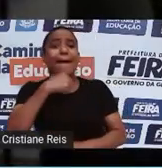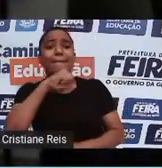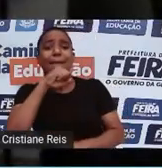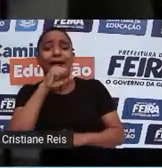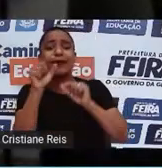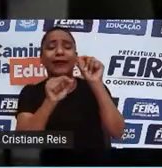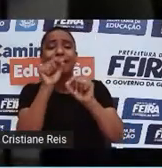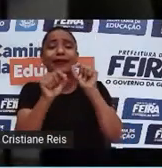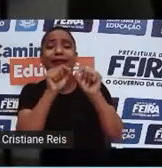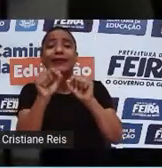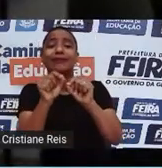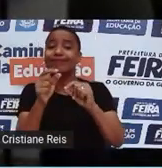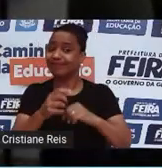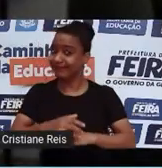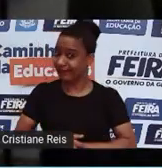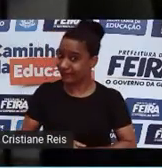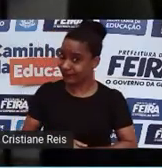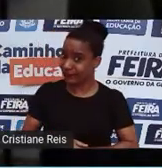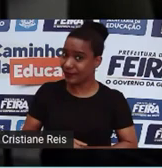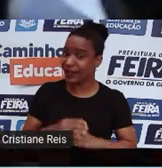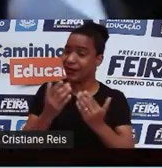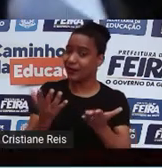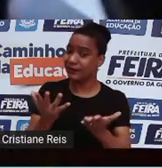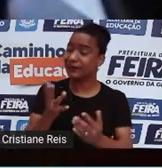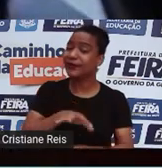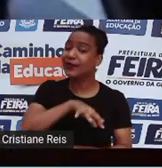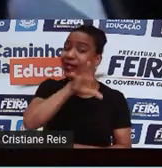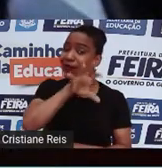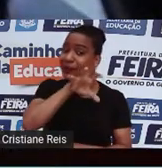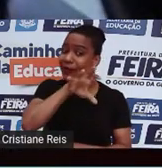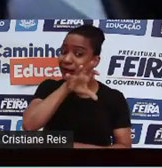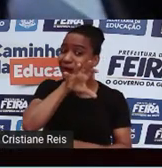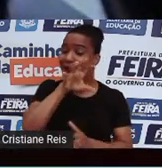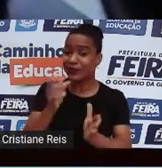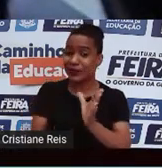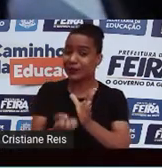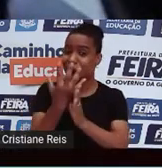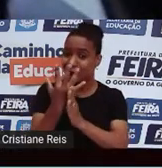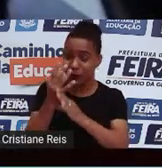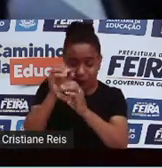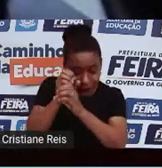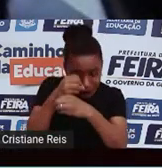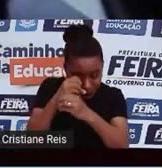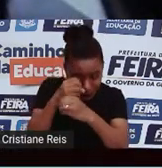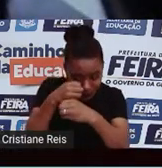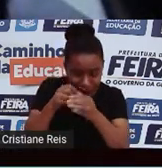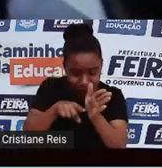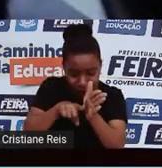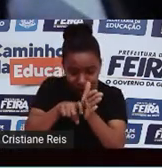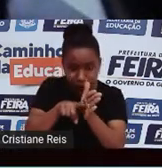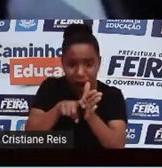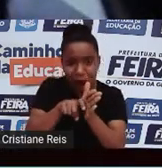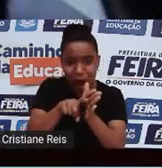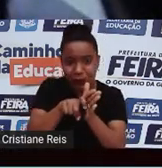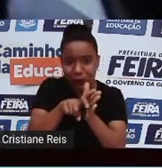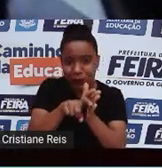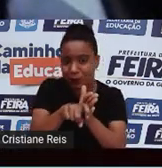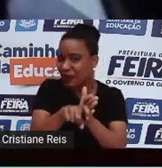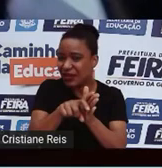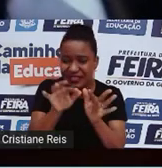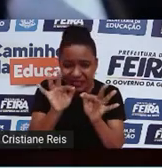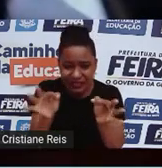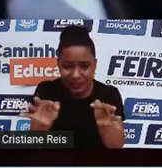Devemos enfatizar que esse não é um animal de laboratório, como uma mosca de fruta ou uma minhoca. É um animal social, altamente